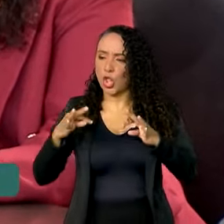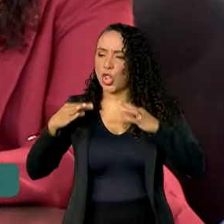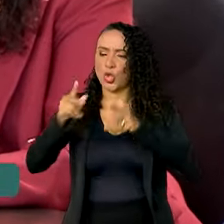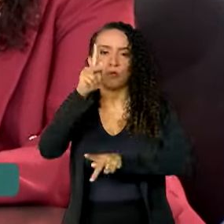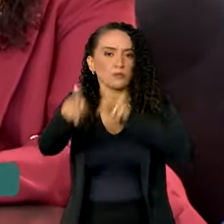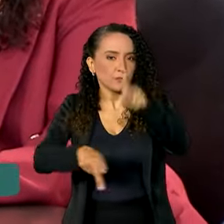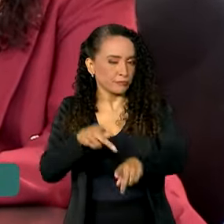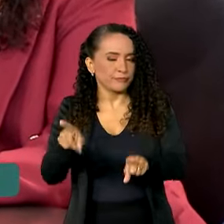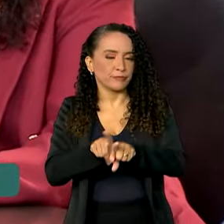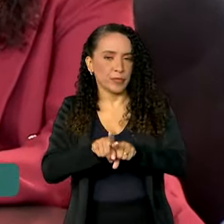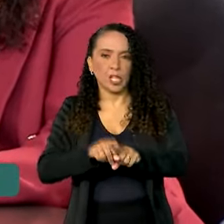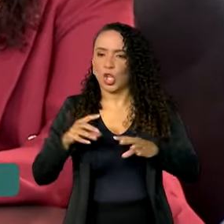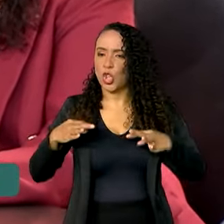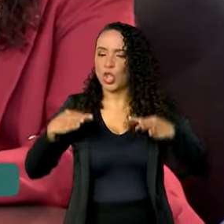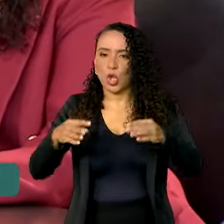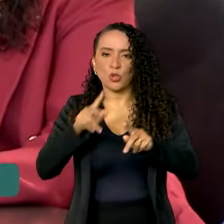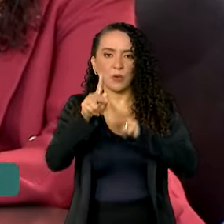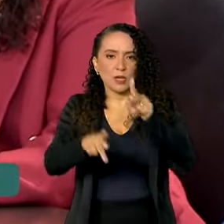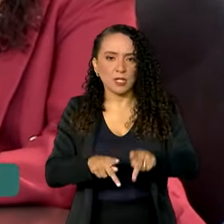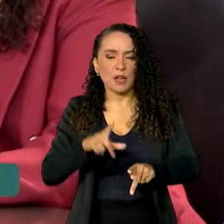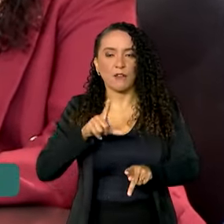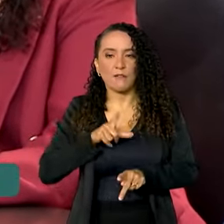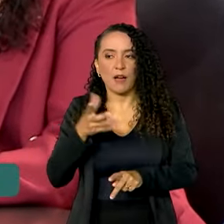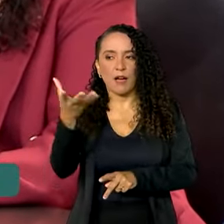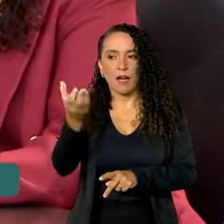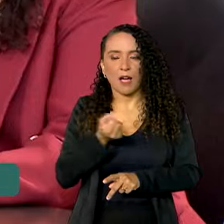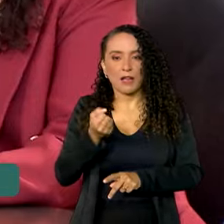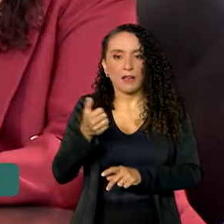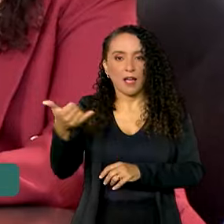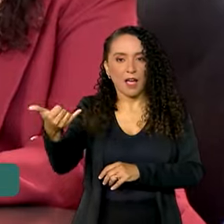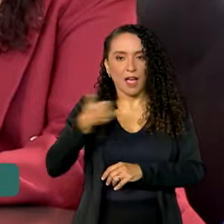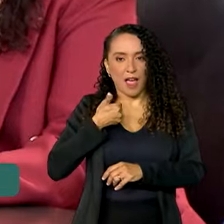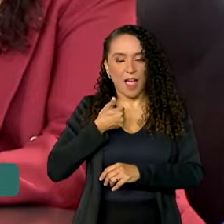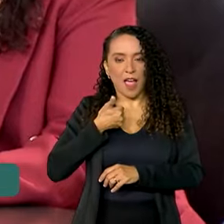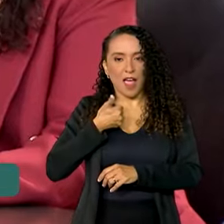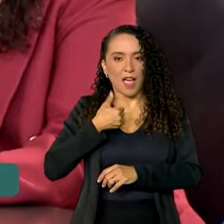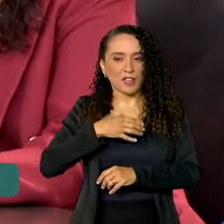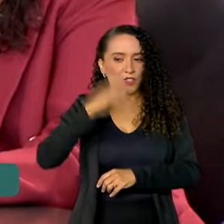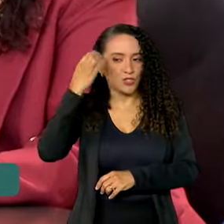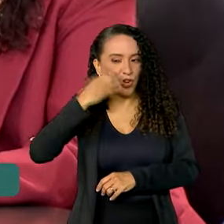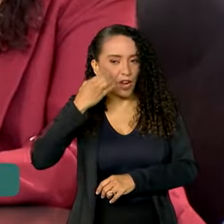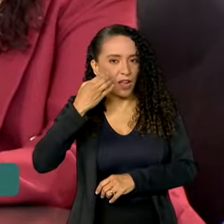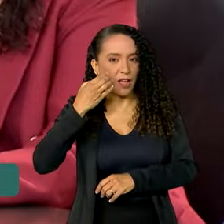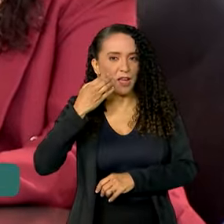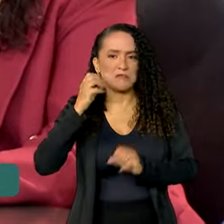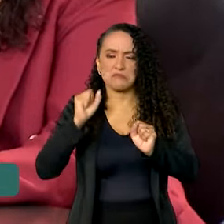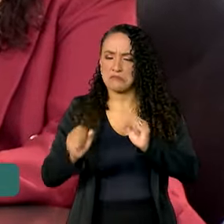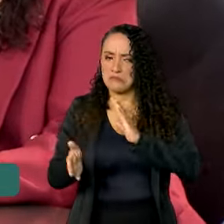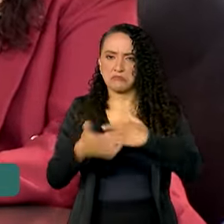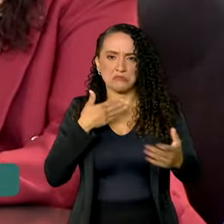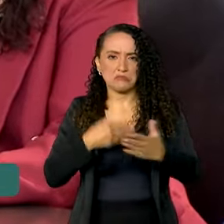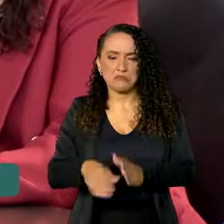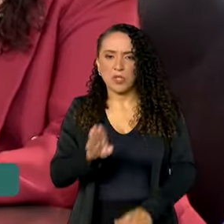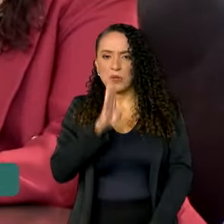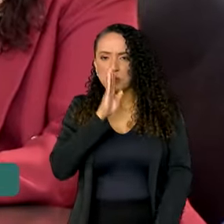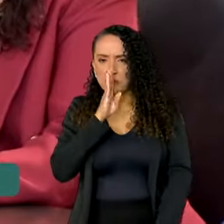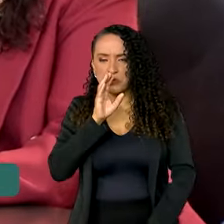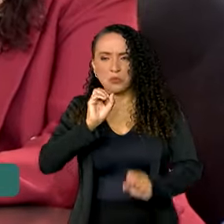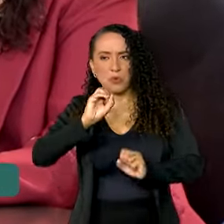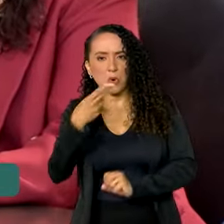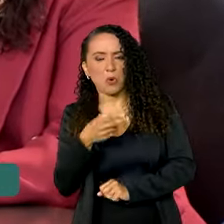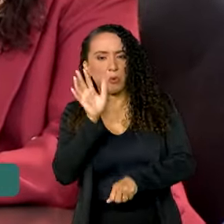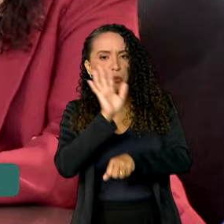a população. Então, toda a população receberá um alerta no seu celular. Pode estar no modo silencioso, pode estar assistindo um filme.